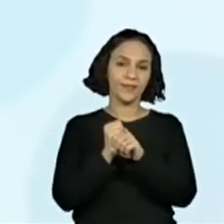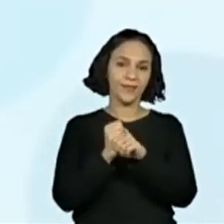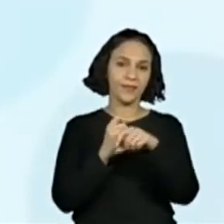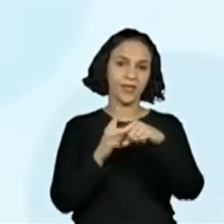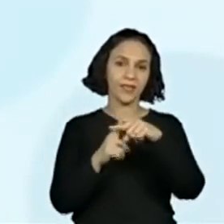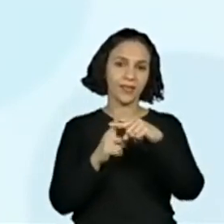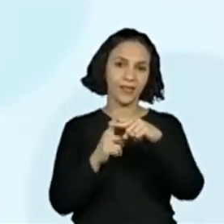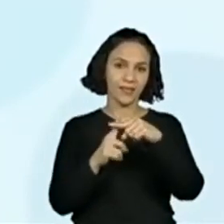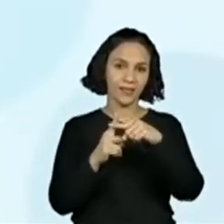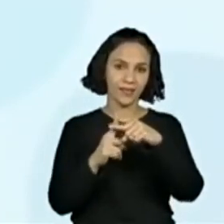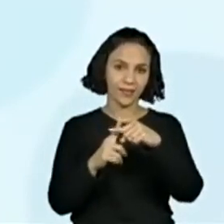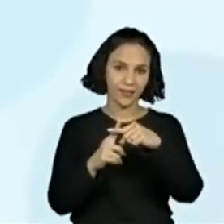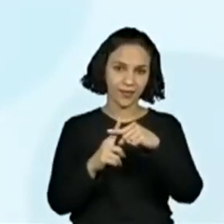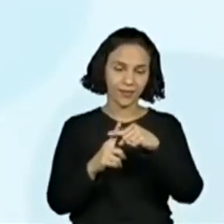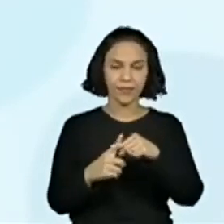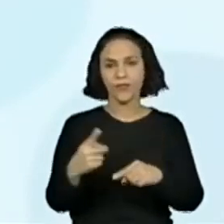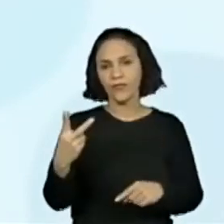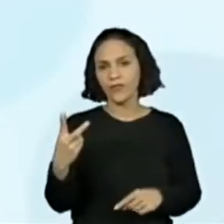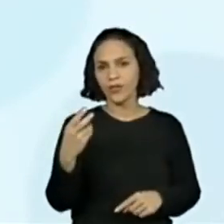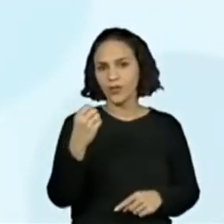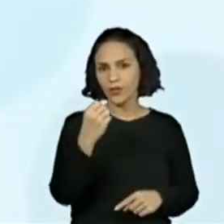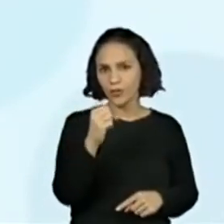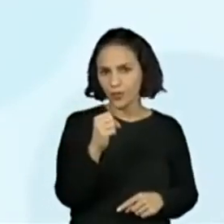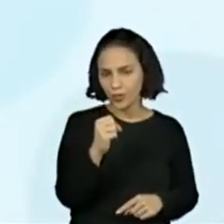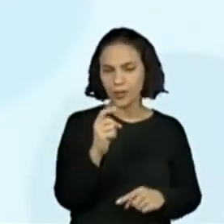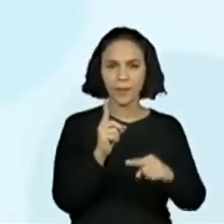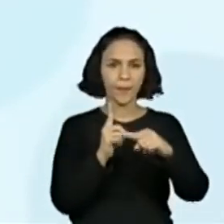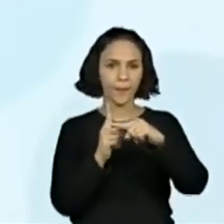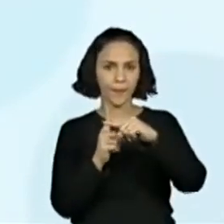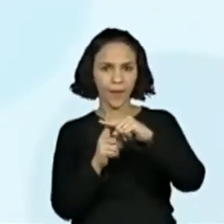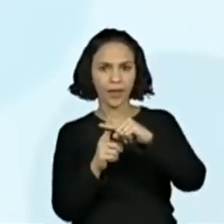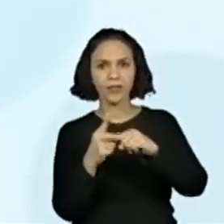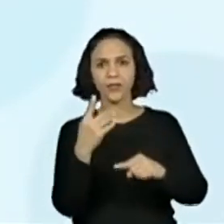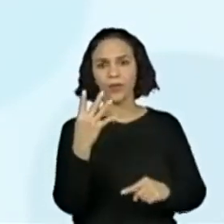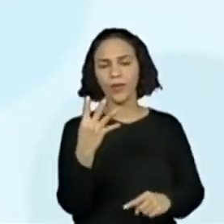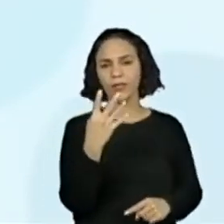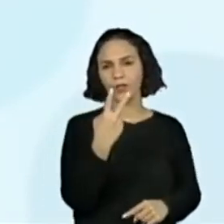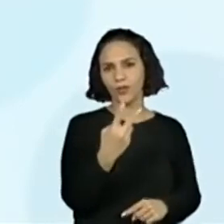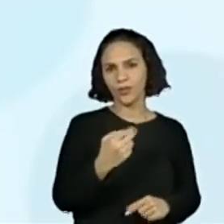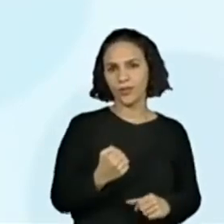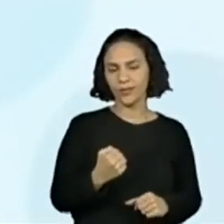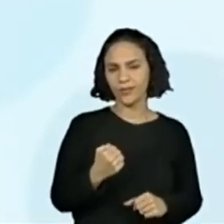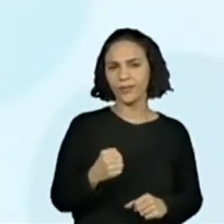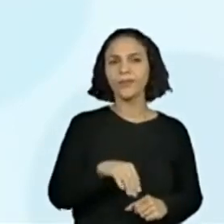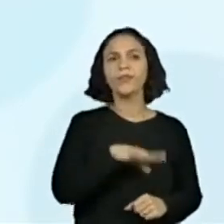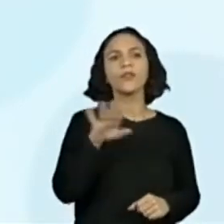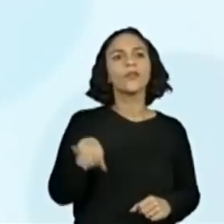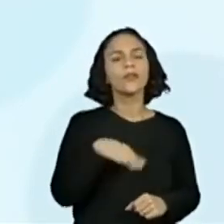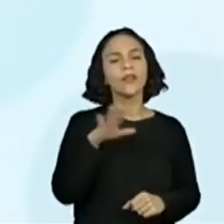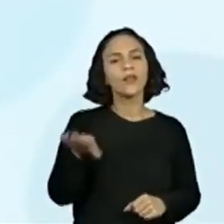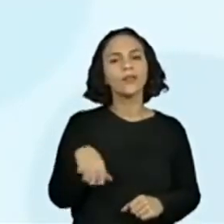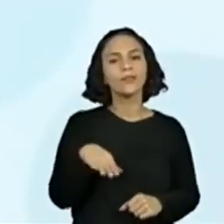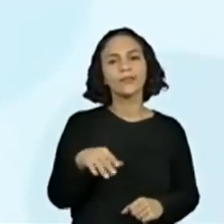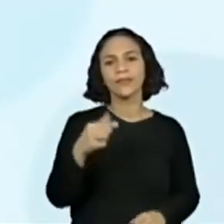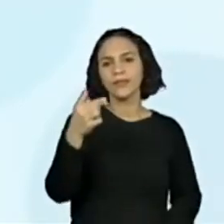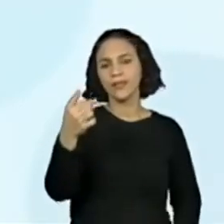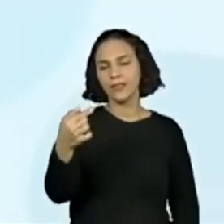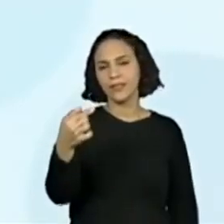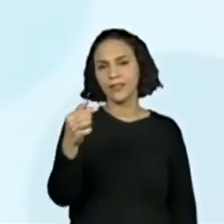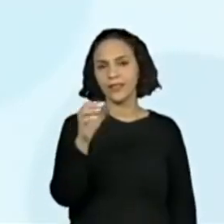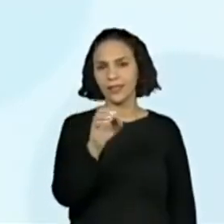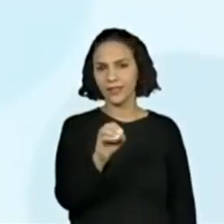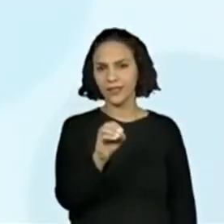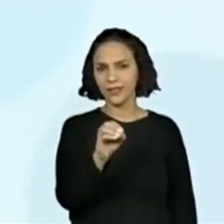Vou somar 28 mais 42, ok? E aí, vou chegar no resultado de 70